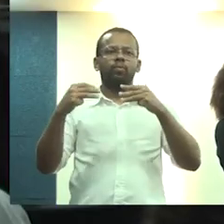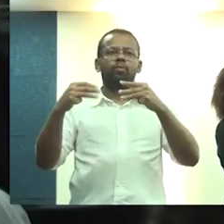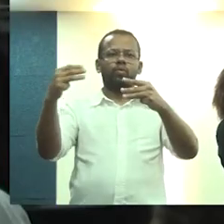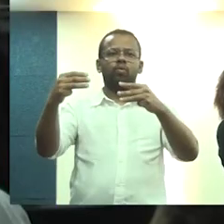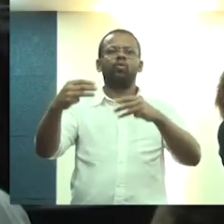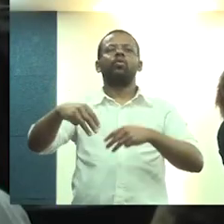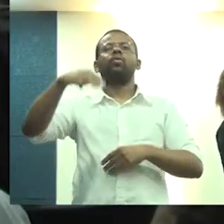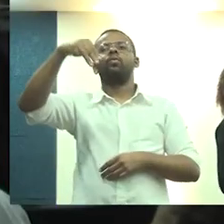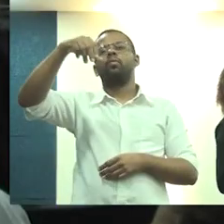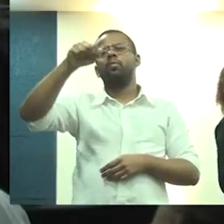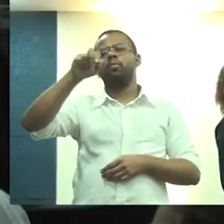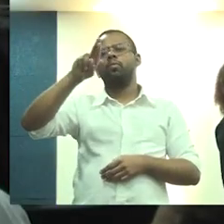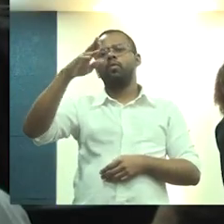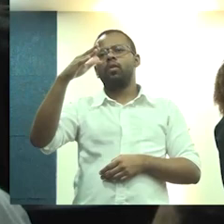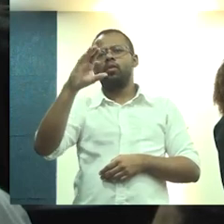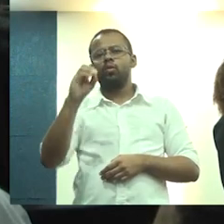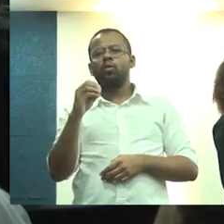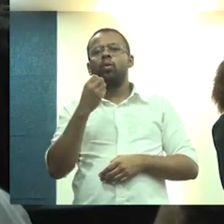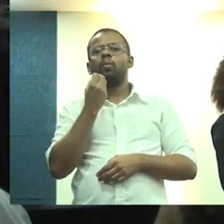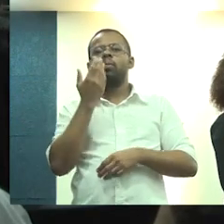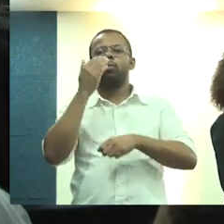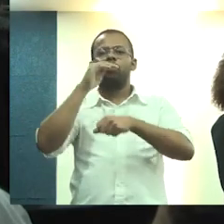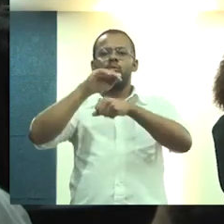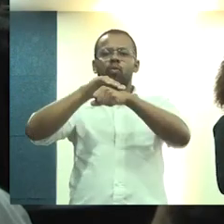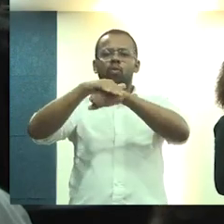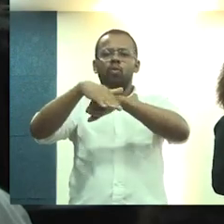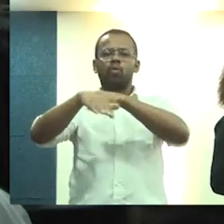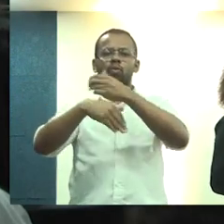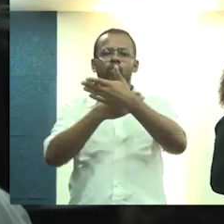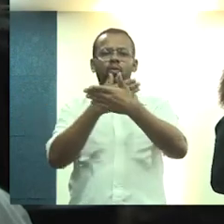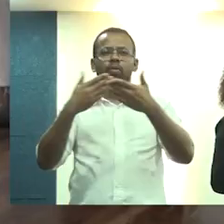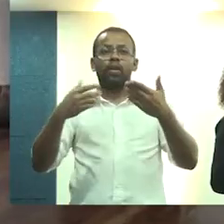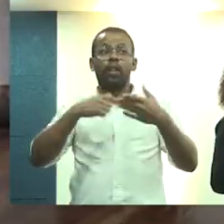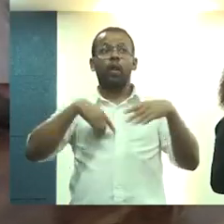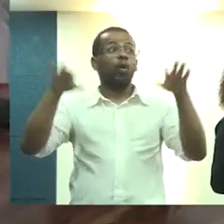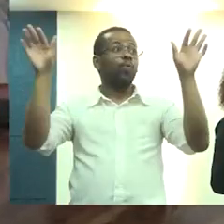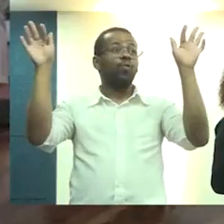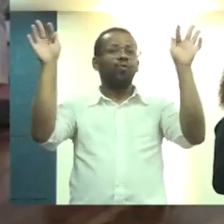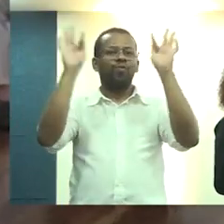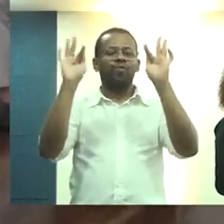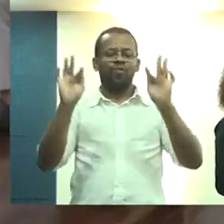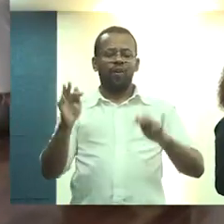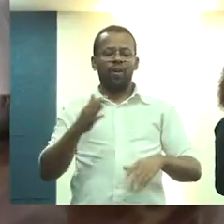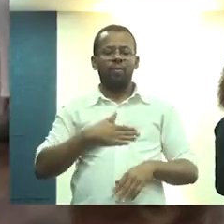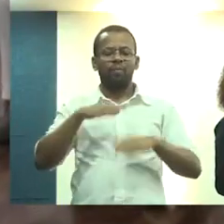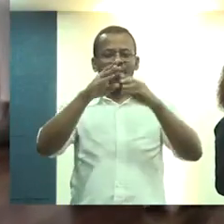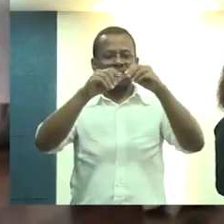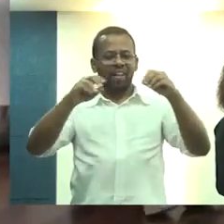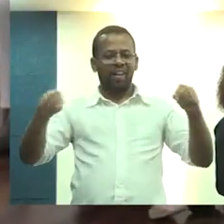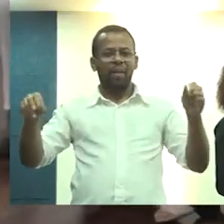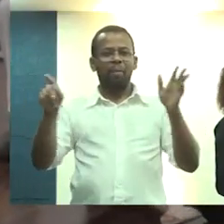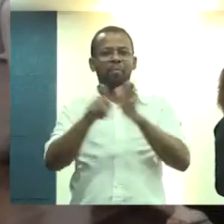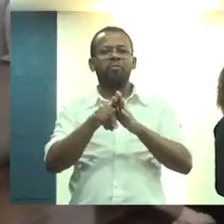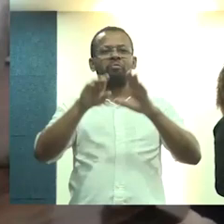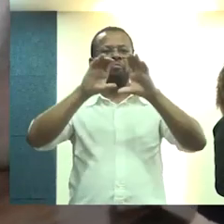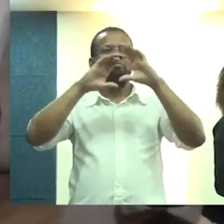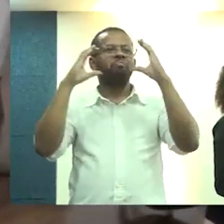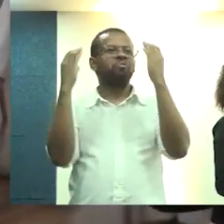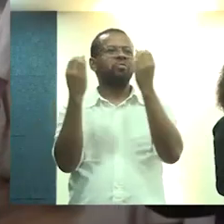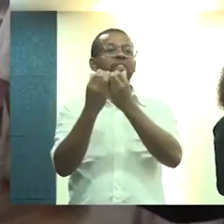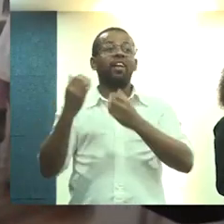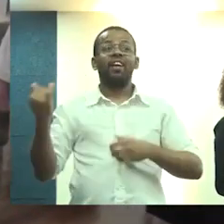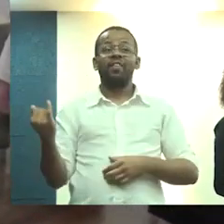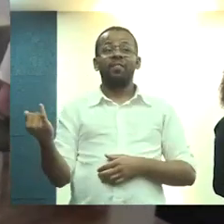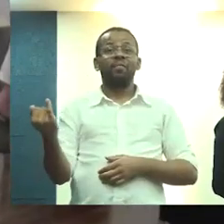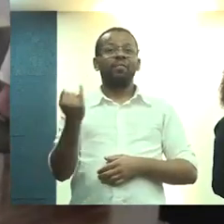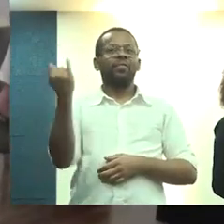ministro Márcio Macedo. Boa noite a todas e todos. Muita felicidade de estar aqui na minha terra num evento, enfim,